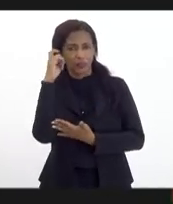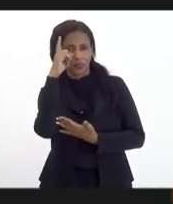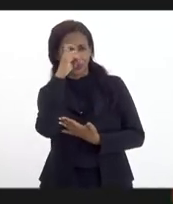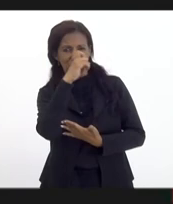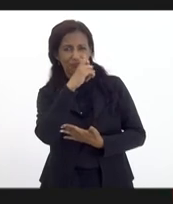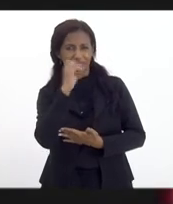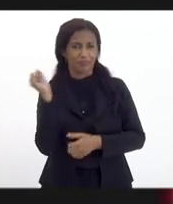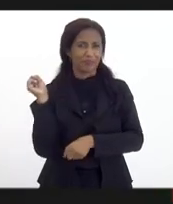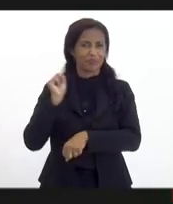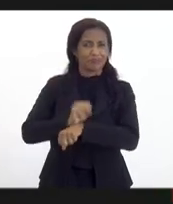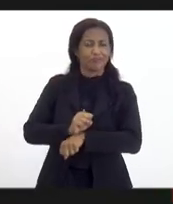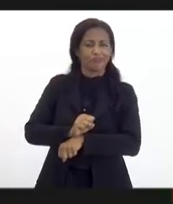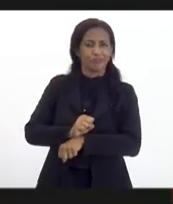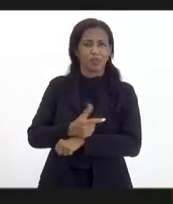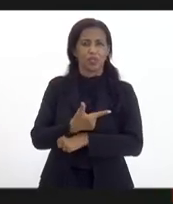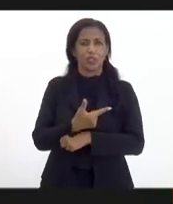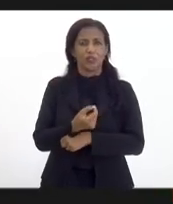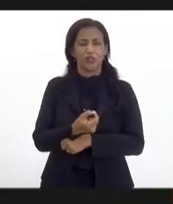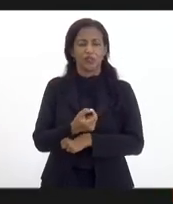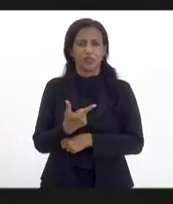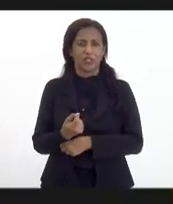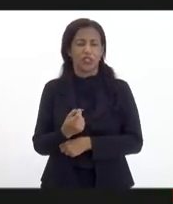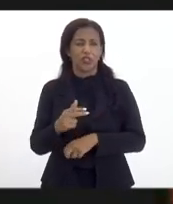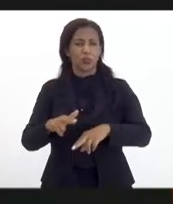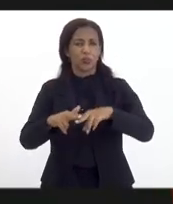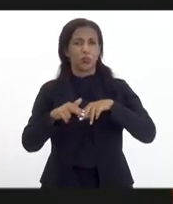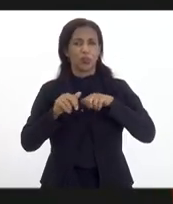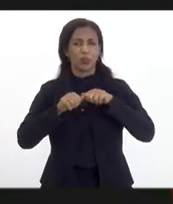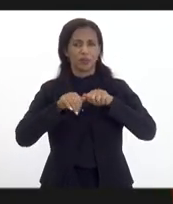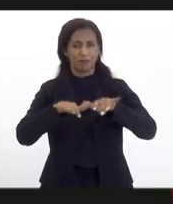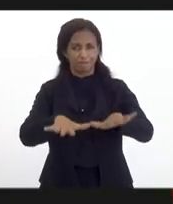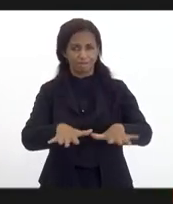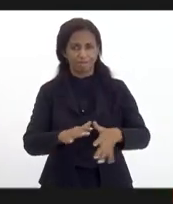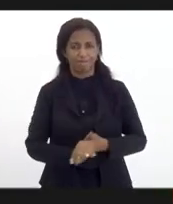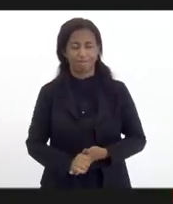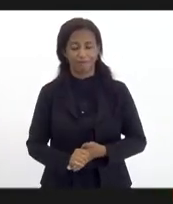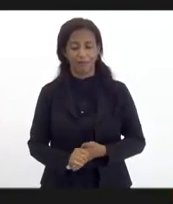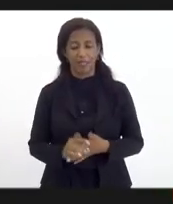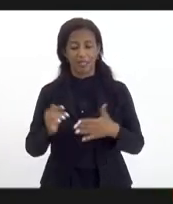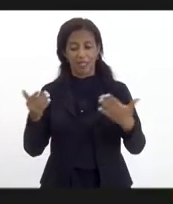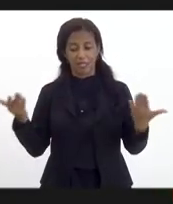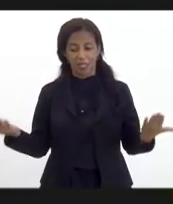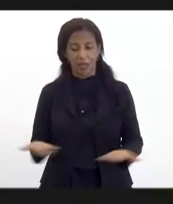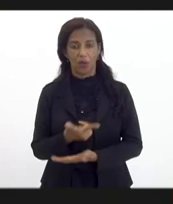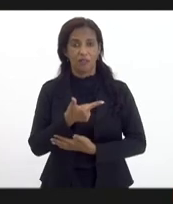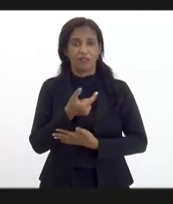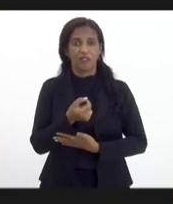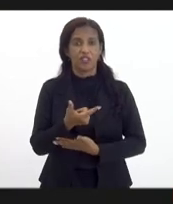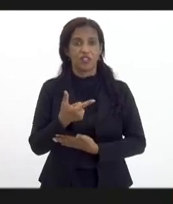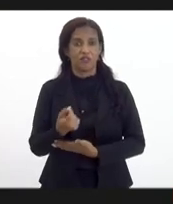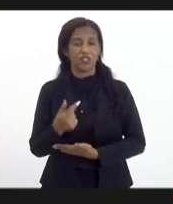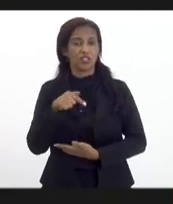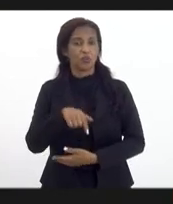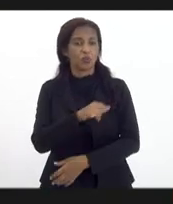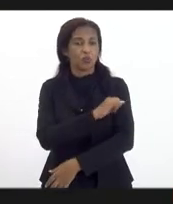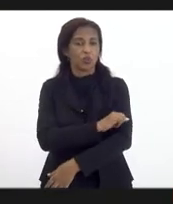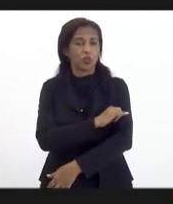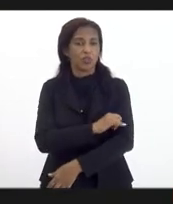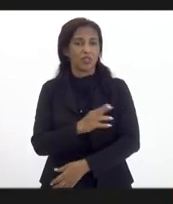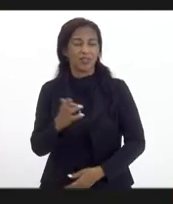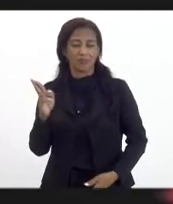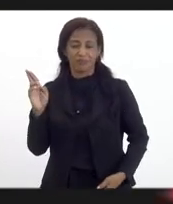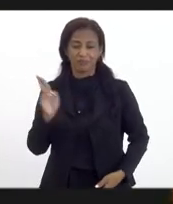abortado já ali em 2020 por conta da pandemia. E nesse 2020, o Rio de Janeiro foi o resultado